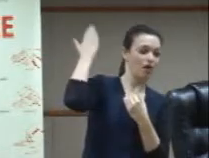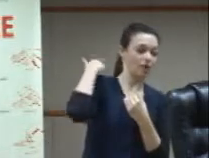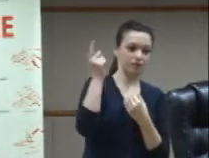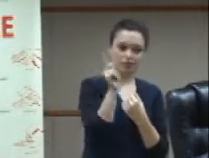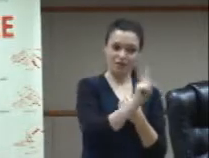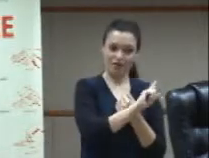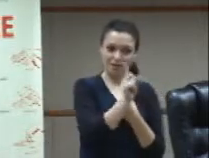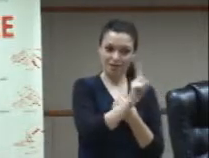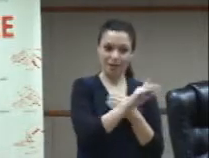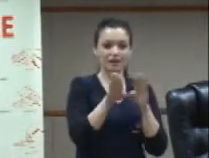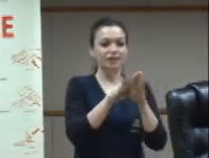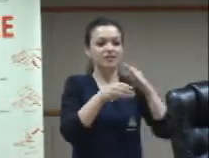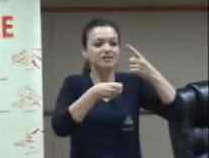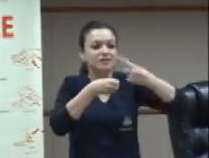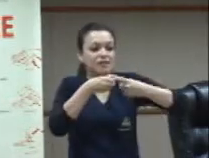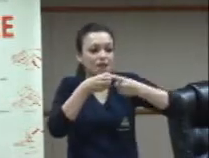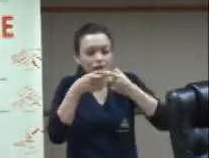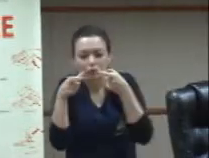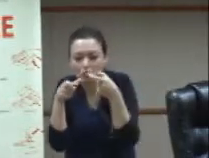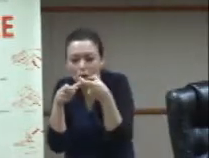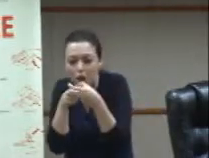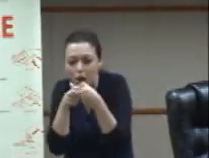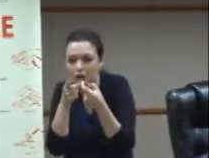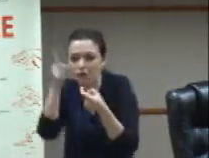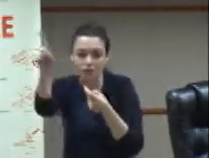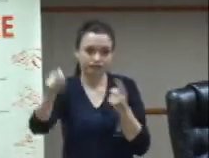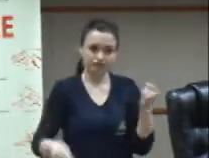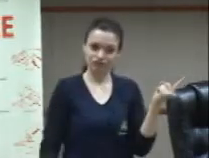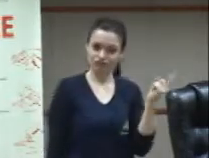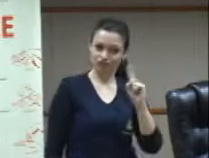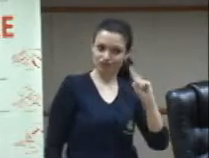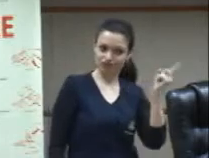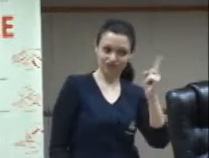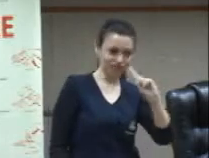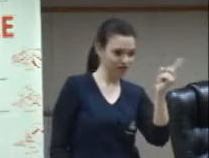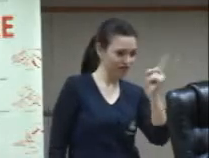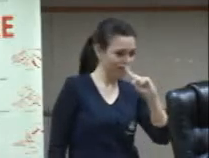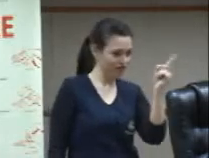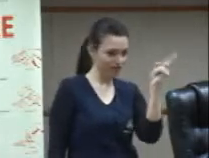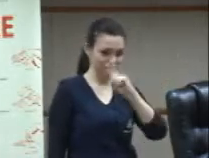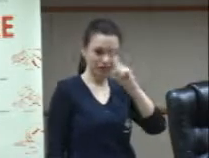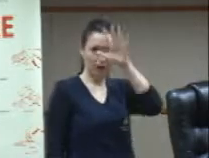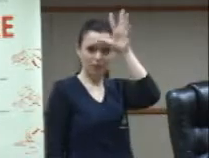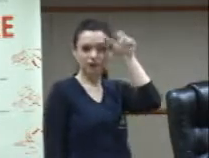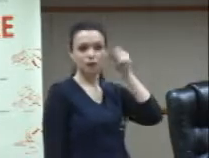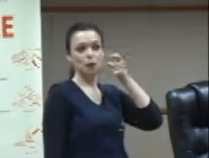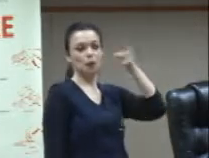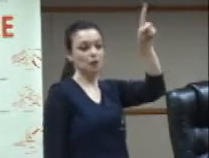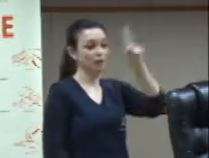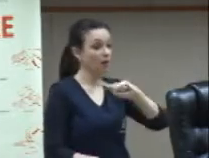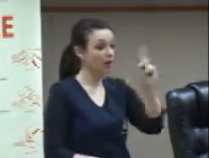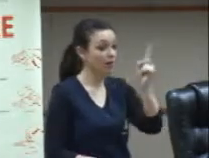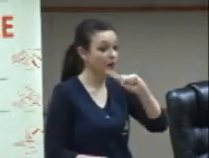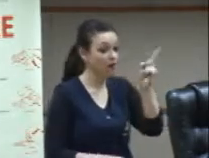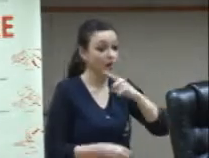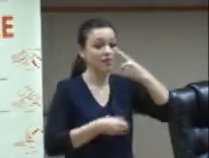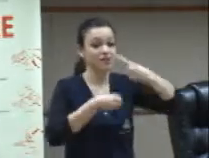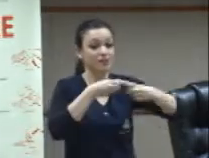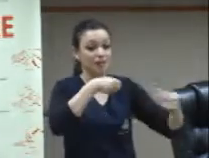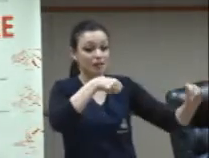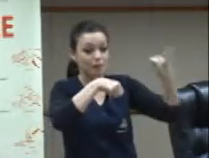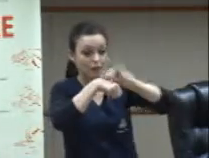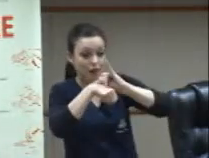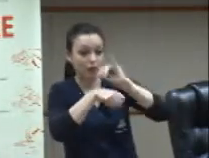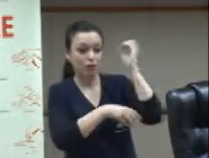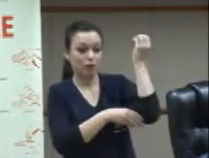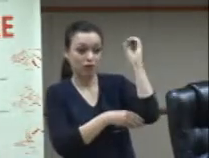Amazonas não é um tema que eu ouço lá no nordeste do Brasil nas regiões bem pobres isso eu ouço em Porto Alegre isso eu ouço